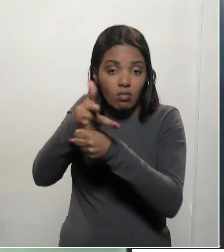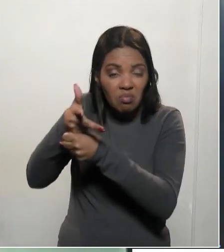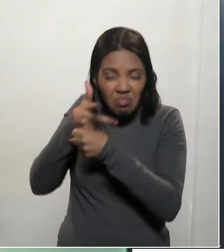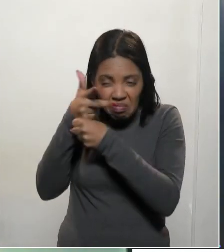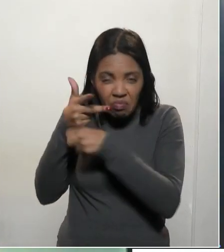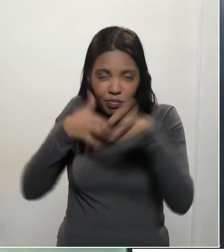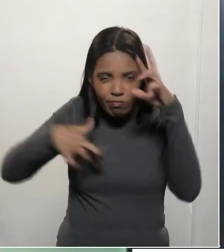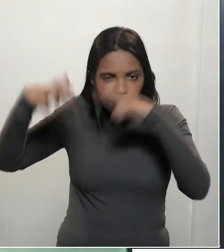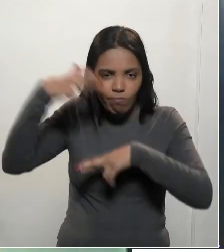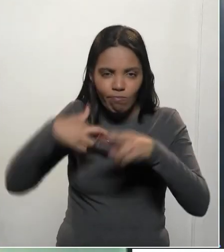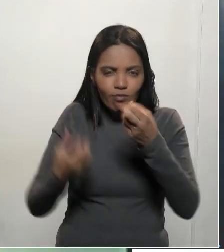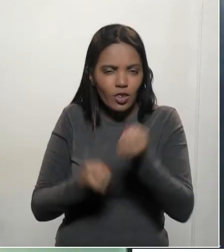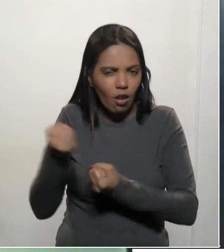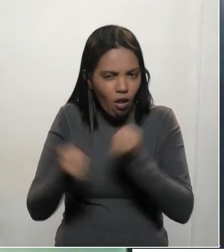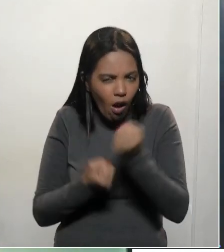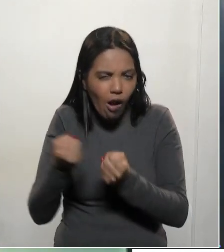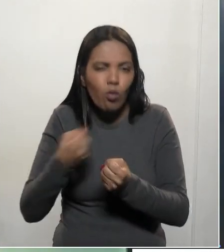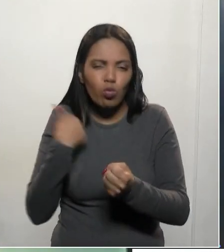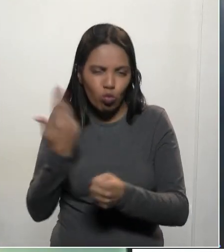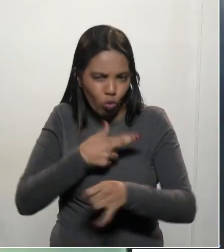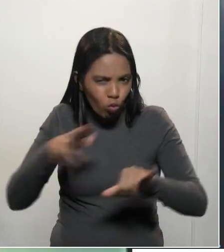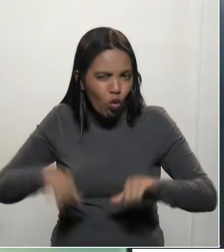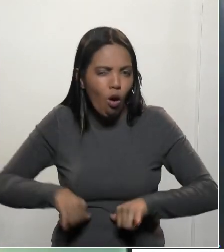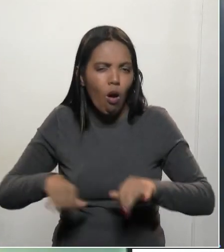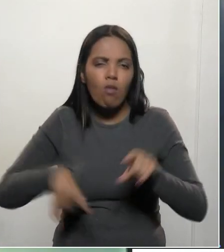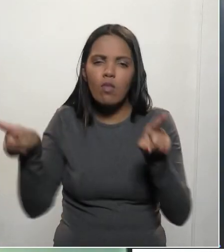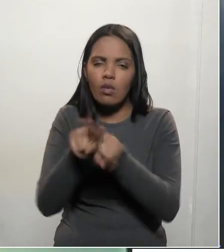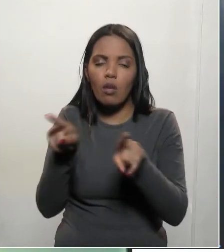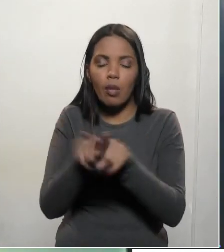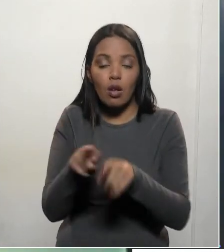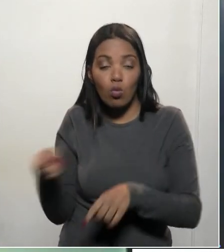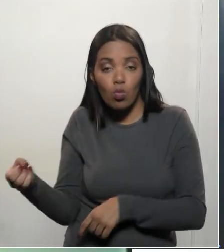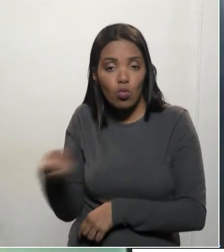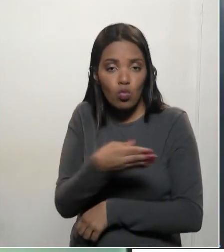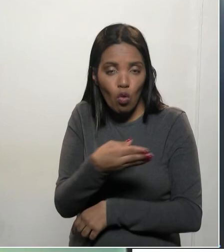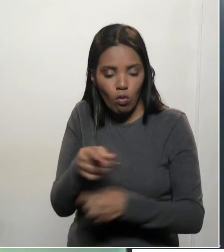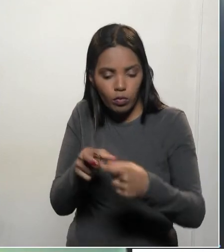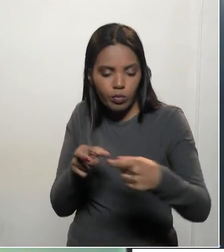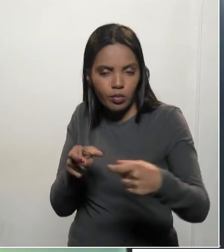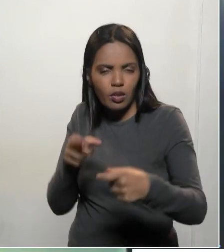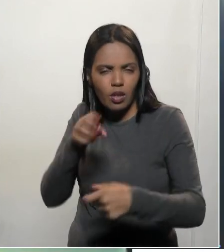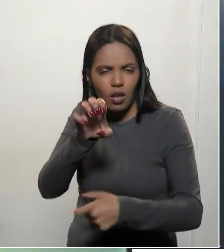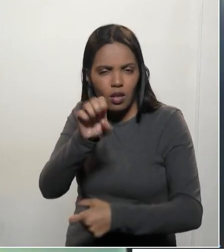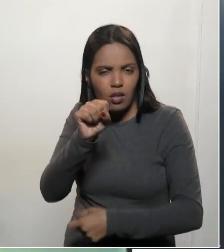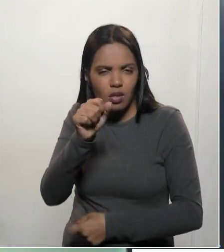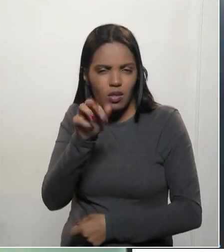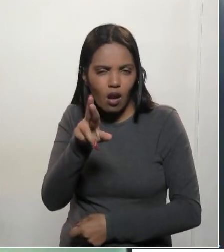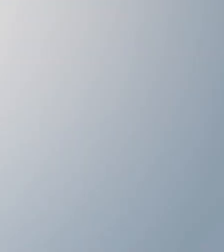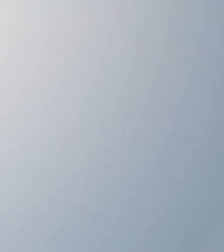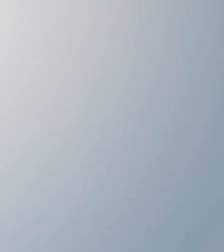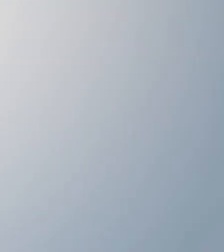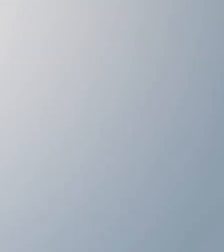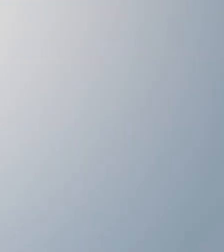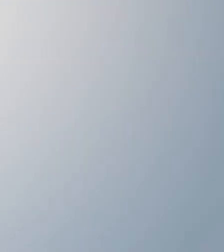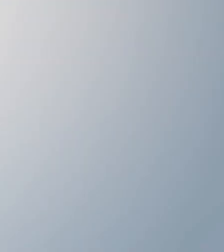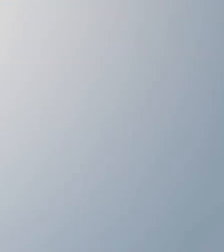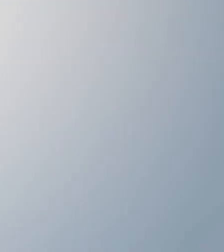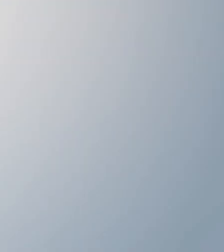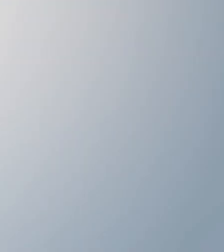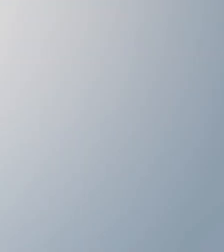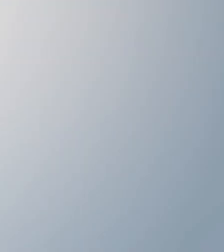de estar, ou seja, o Zoom estar. Era isso, senhor presidente. Muito obrigado. E aí